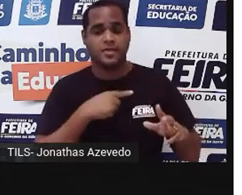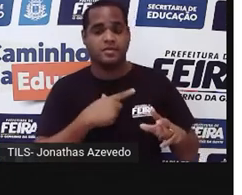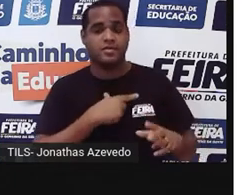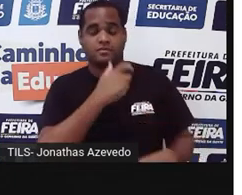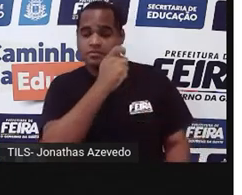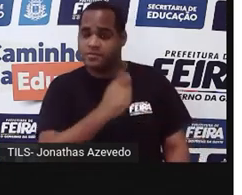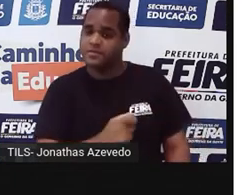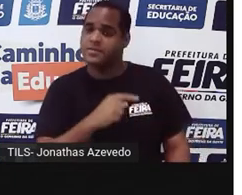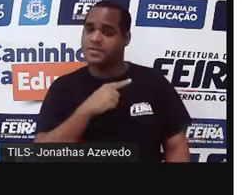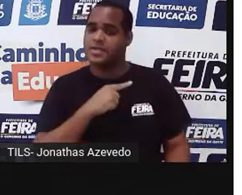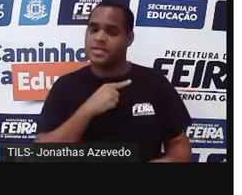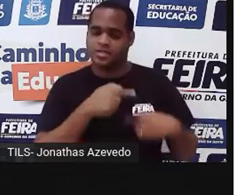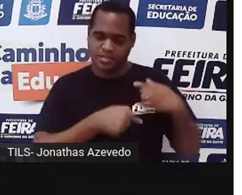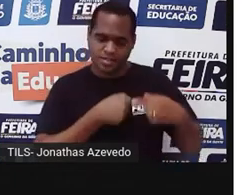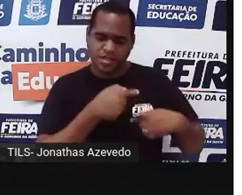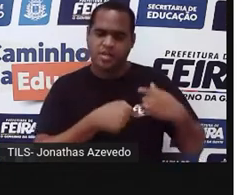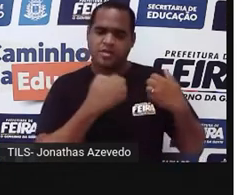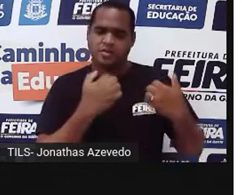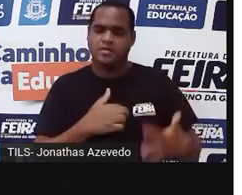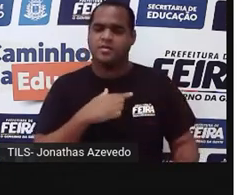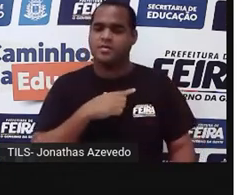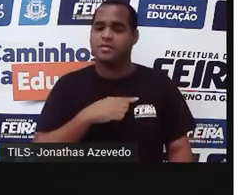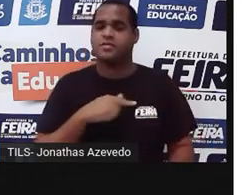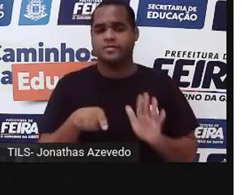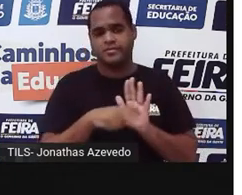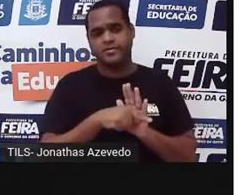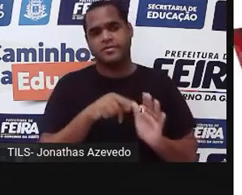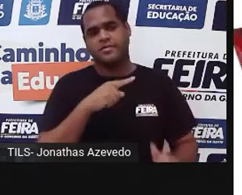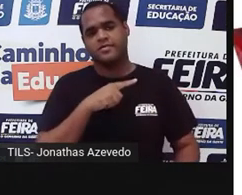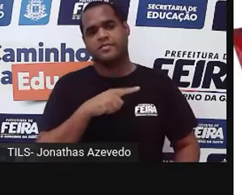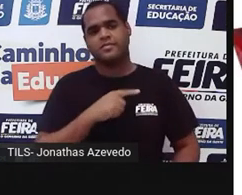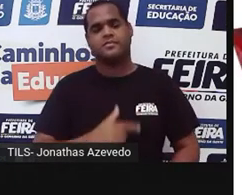características que são genéticas, que a gente já nasceu com elas.